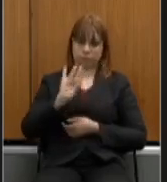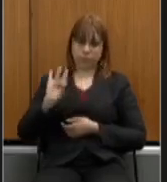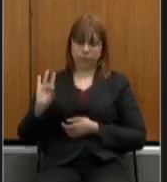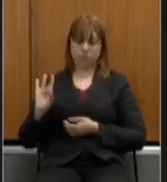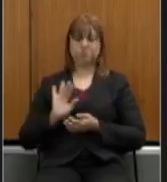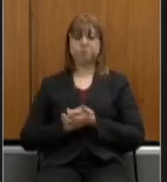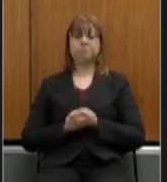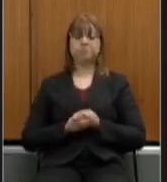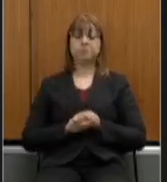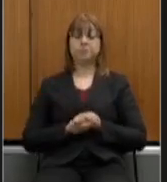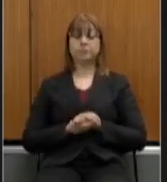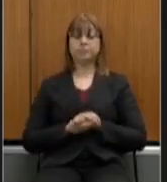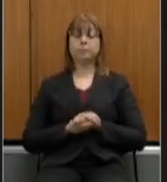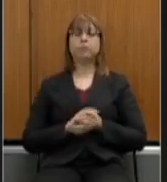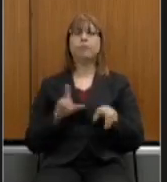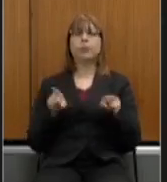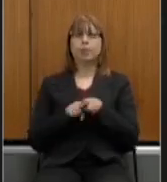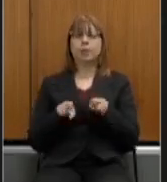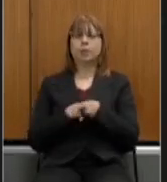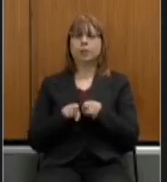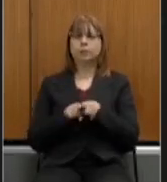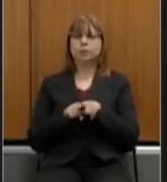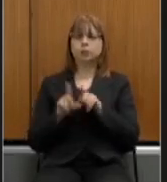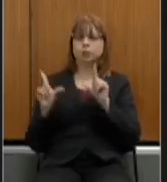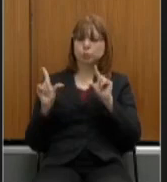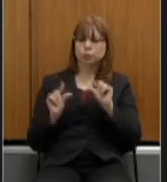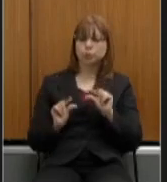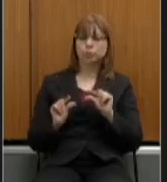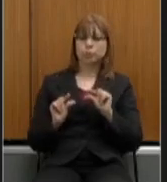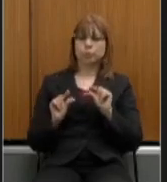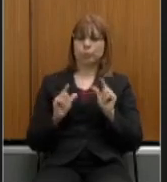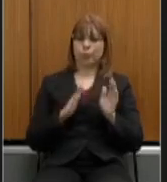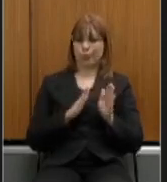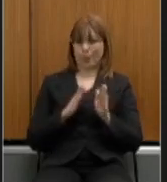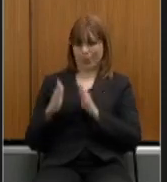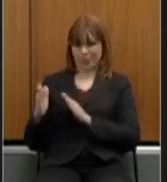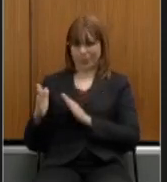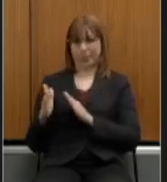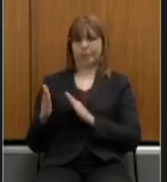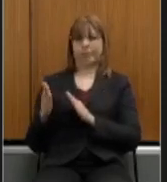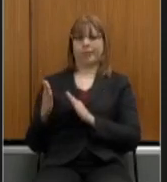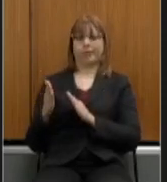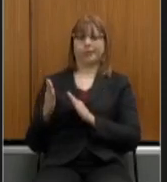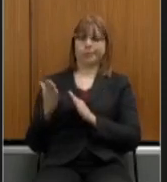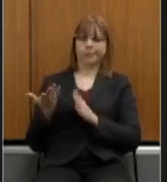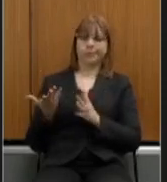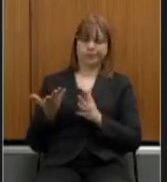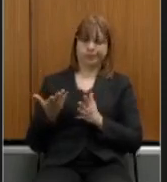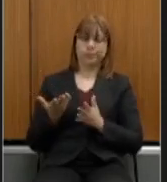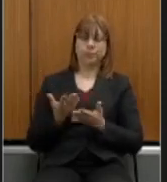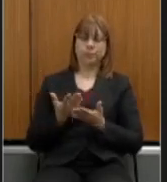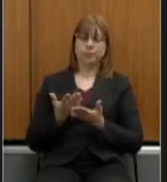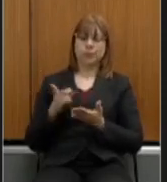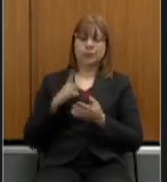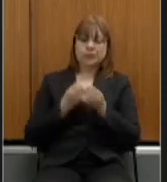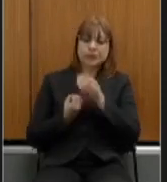fizemos também a diminuição do processo burocrático criamos um programa chamado